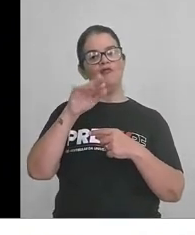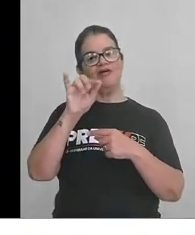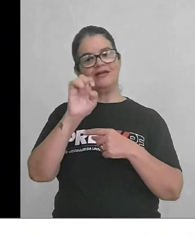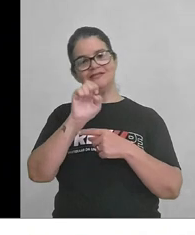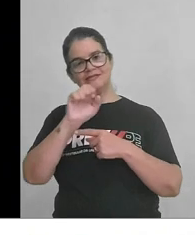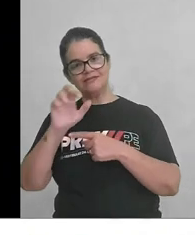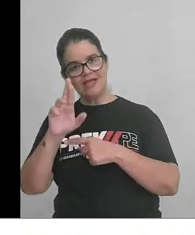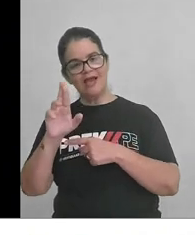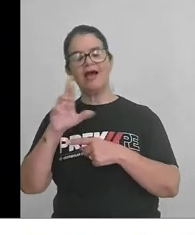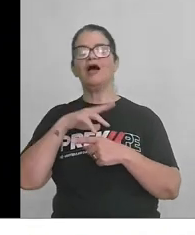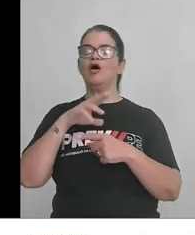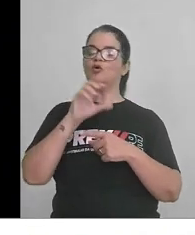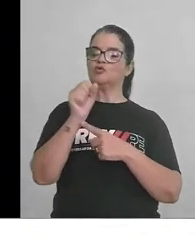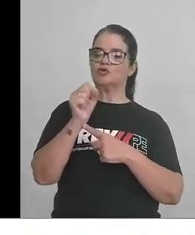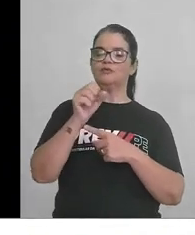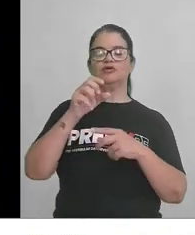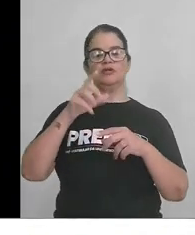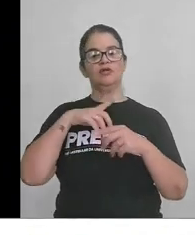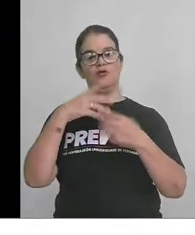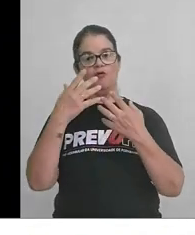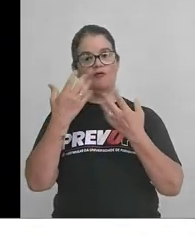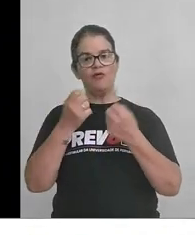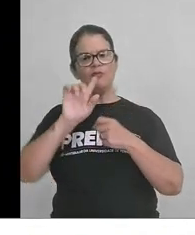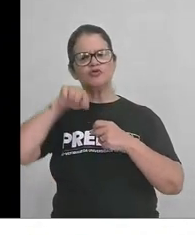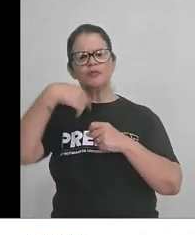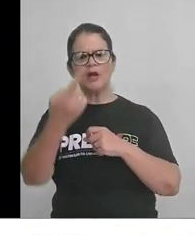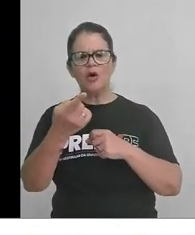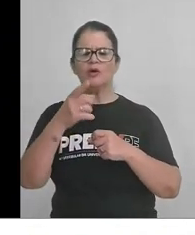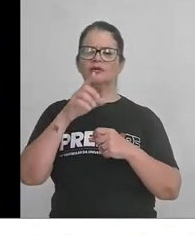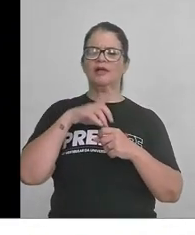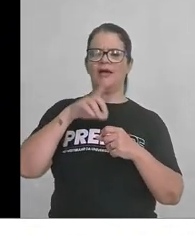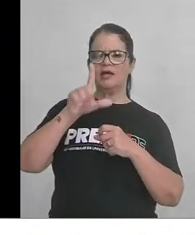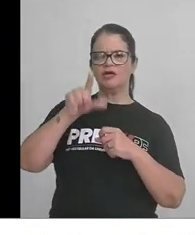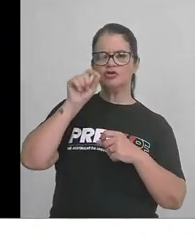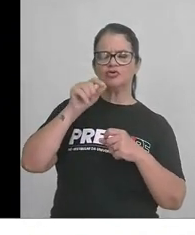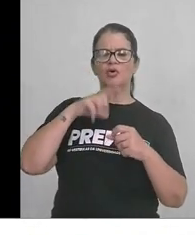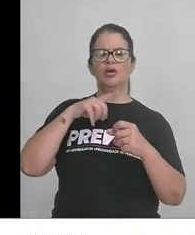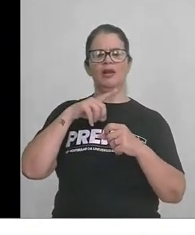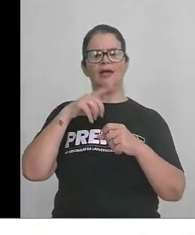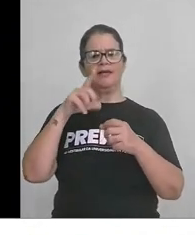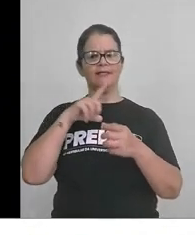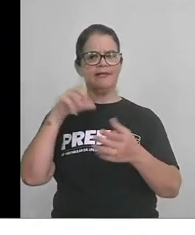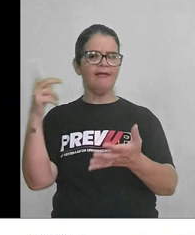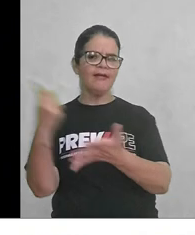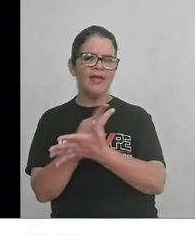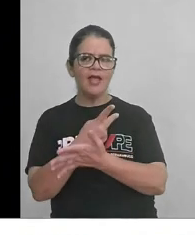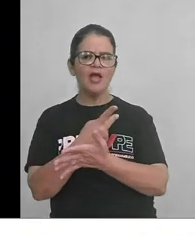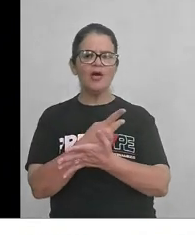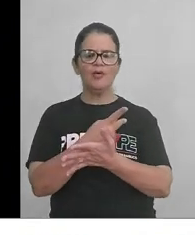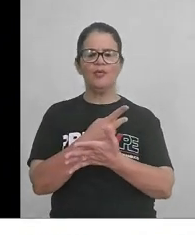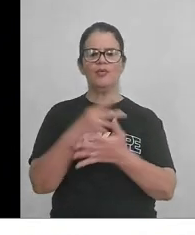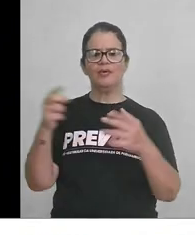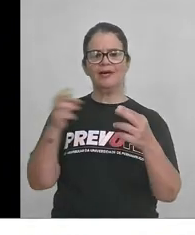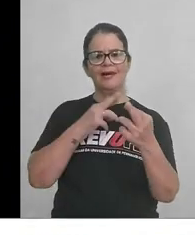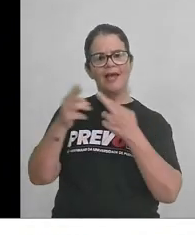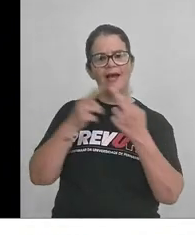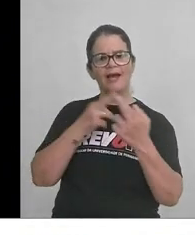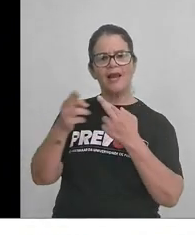O substantivo do pronome. Vamos para esse. Eleja a opção que há erro com